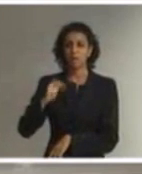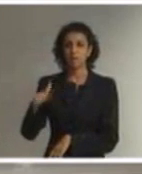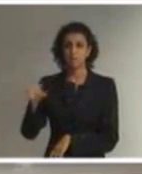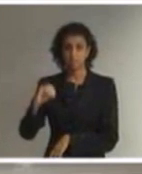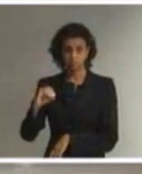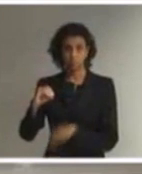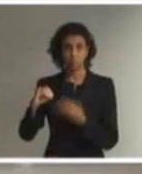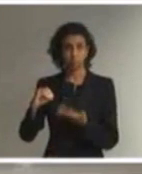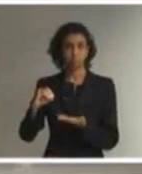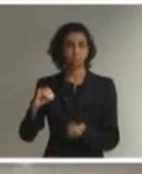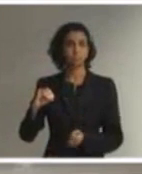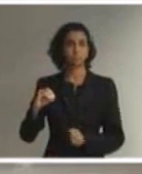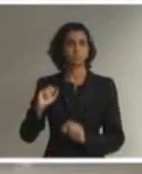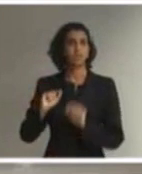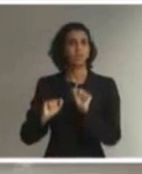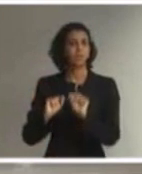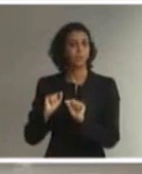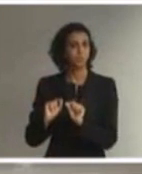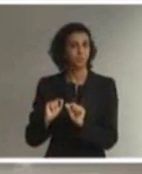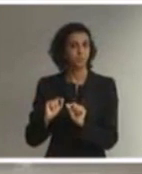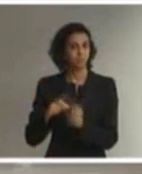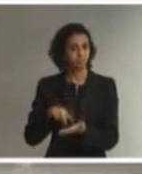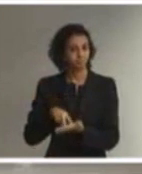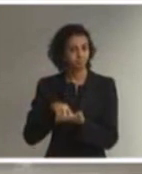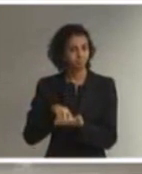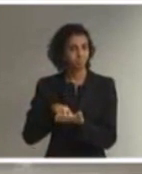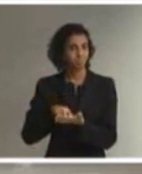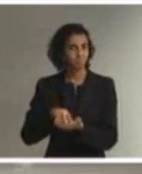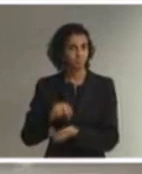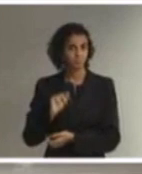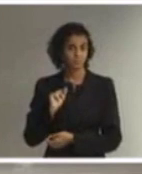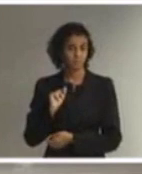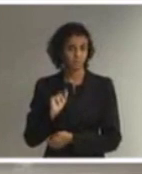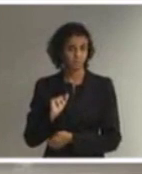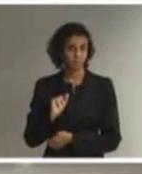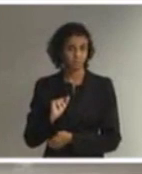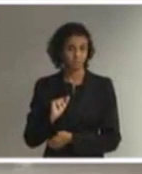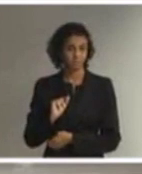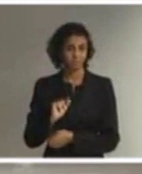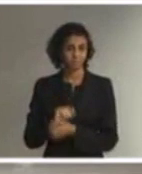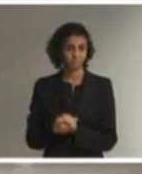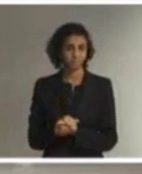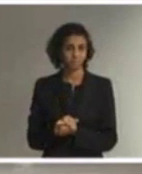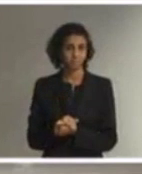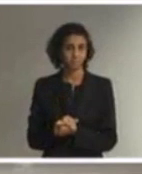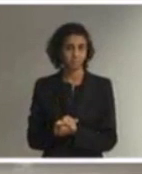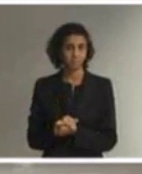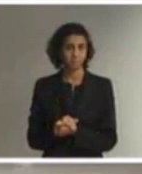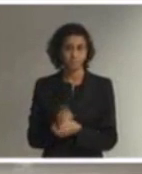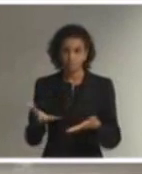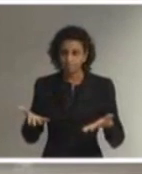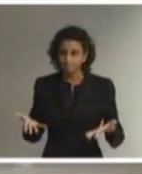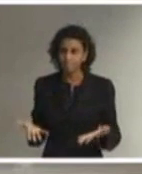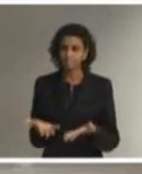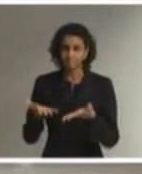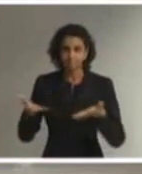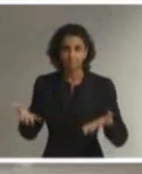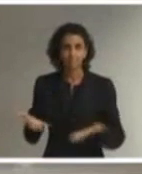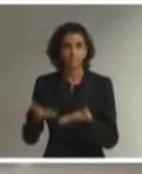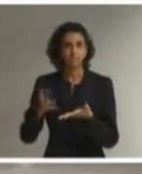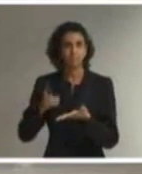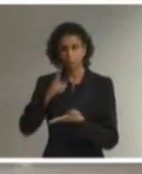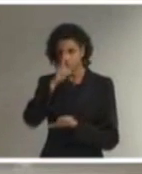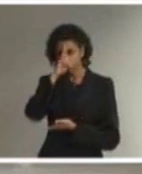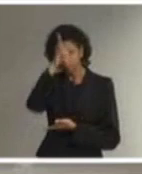ratificando, dando maior valor a uma